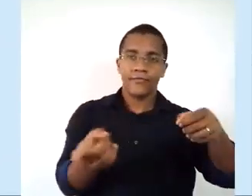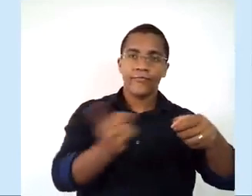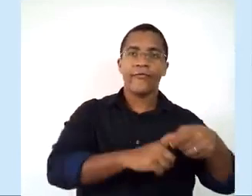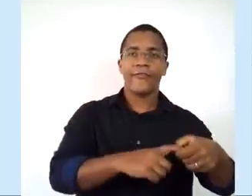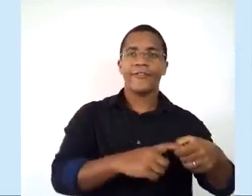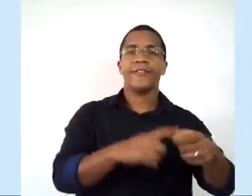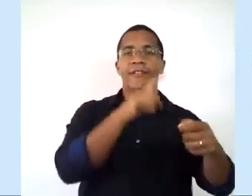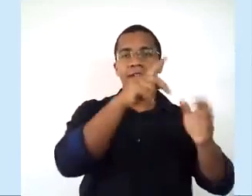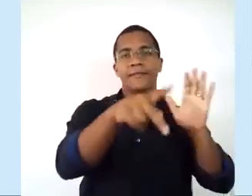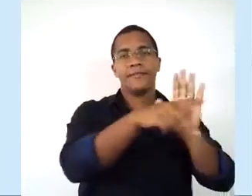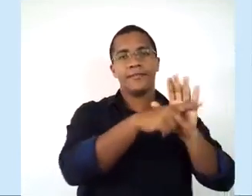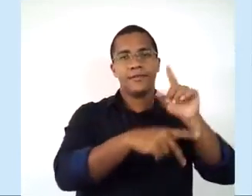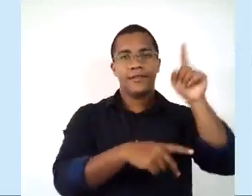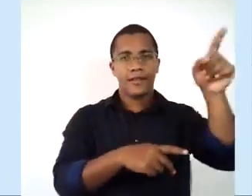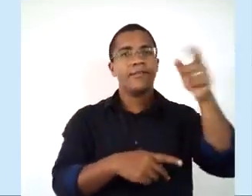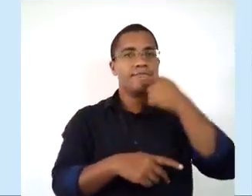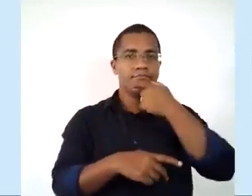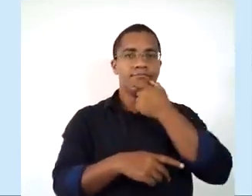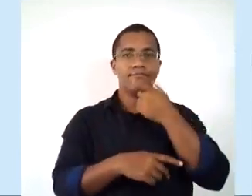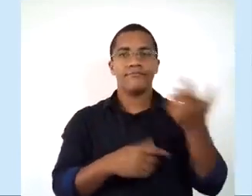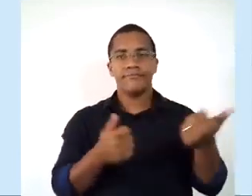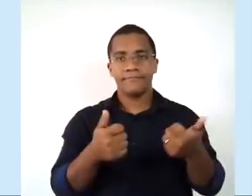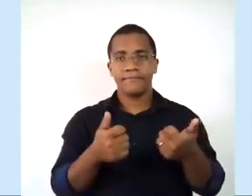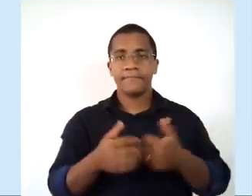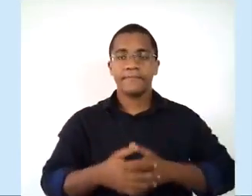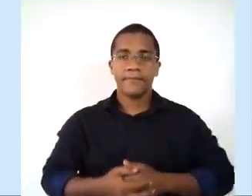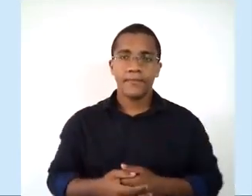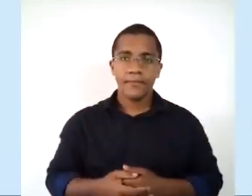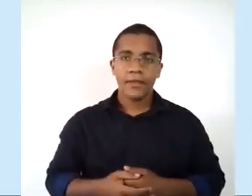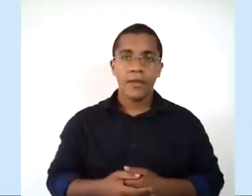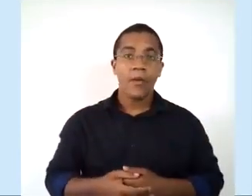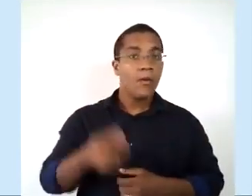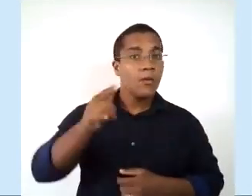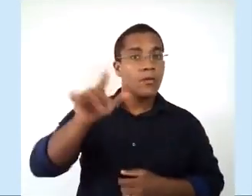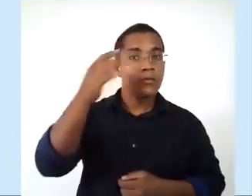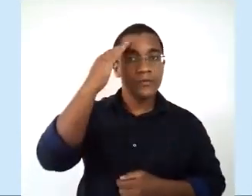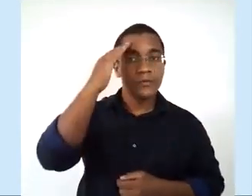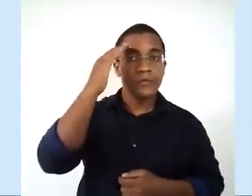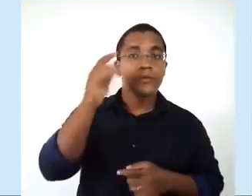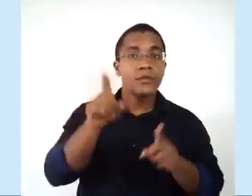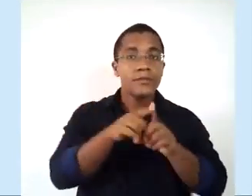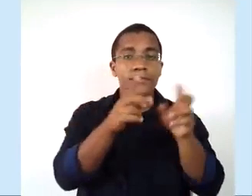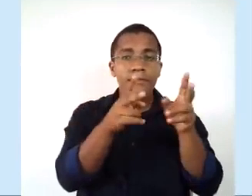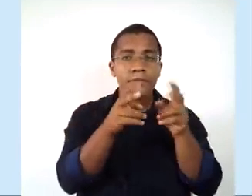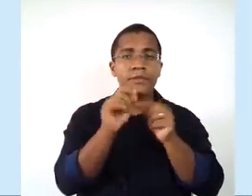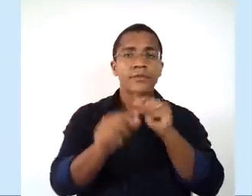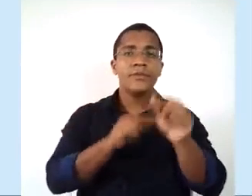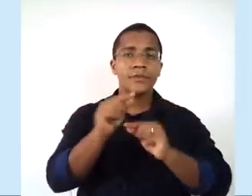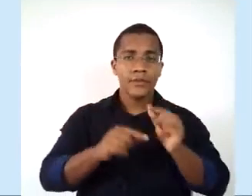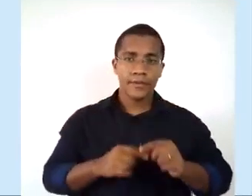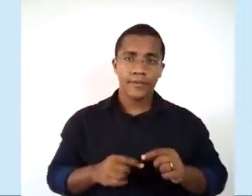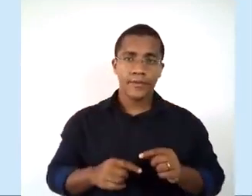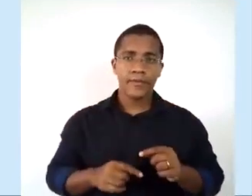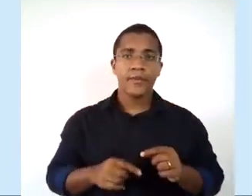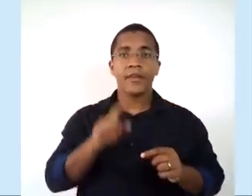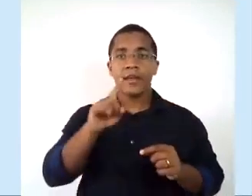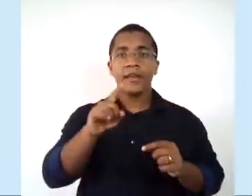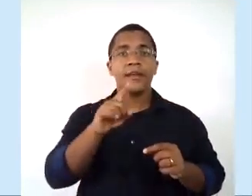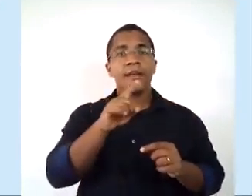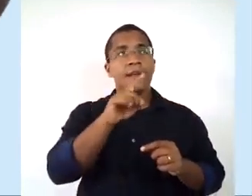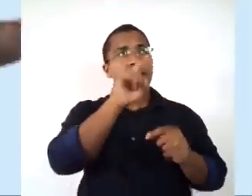essa região fosse novamente inglesa. Ok, gente. Uma outra coisa que a gente vai observar também vai ser a